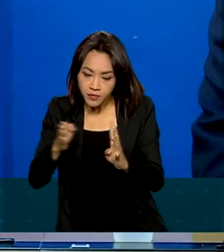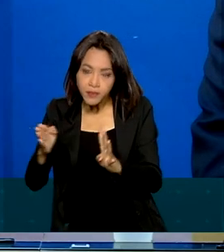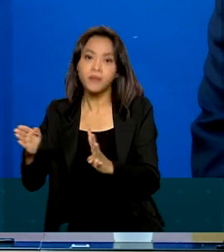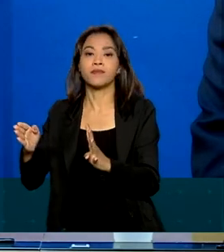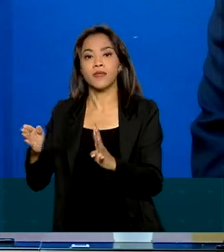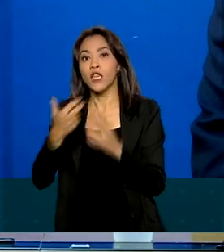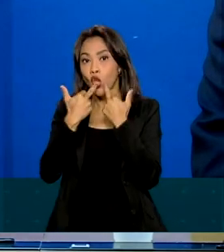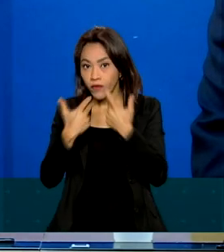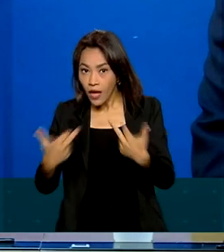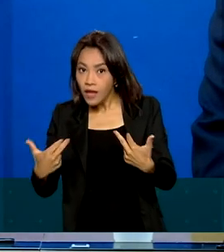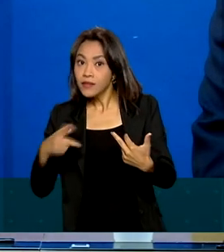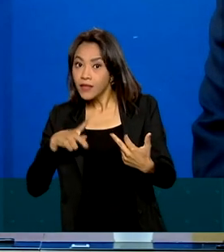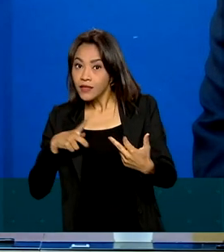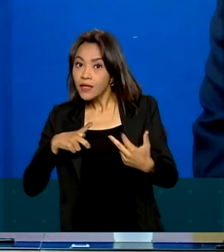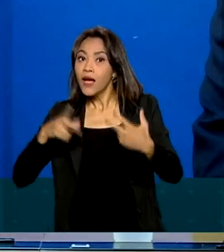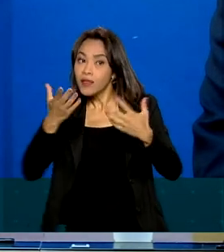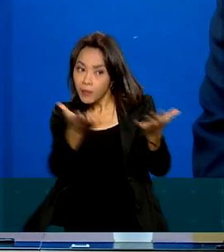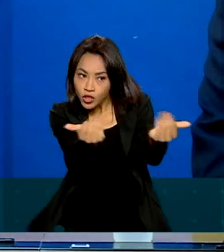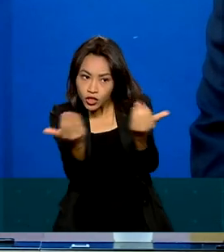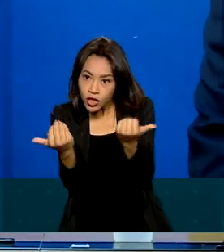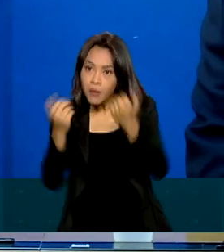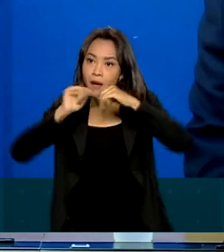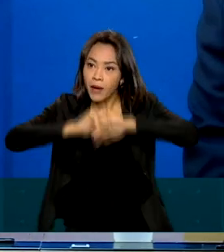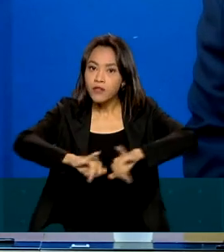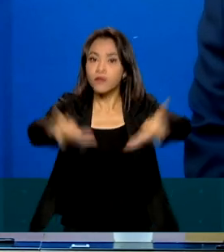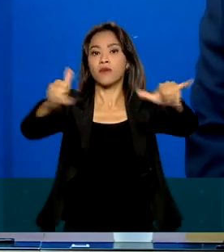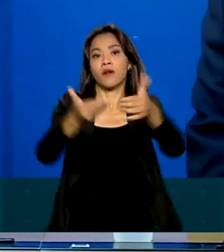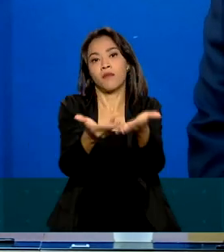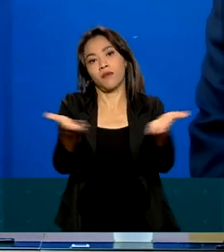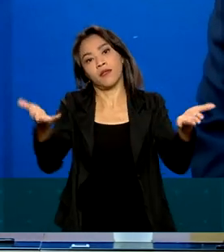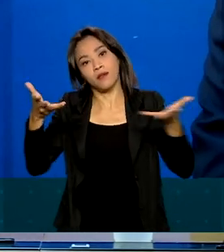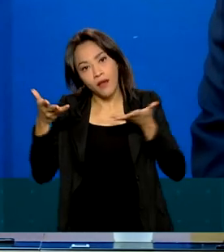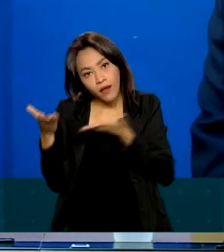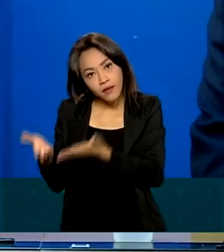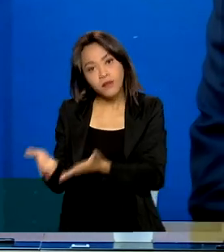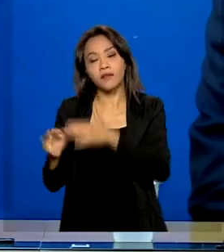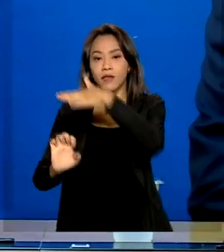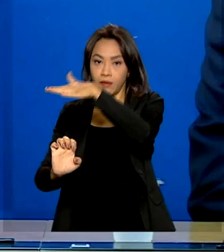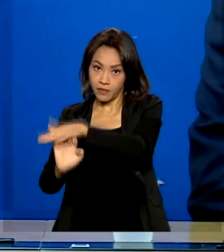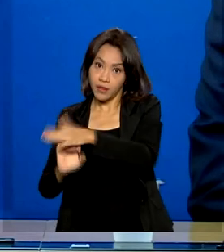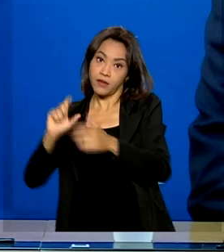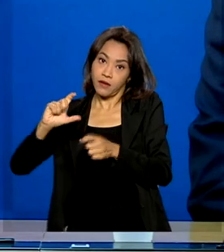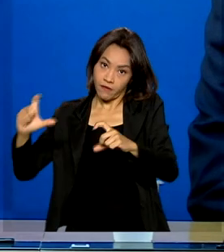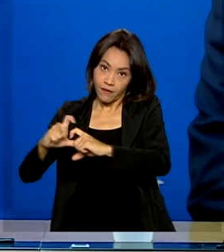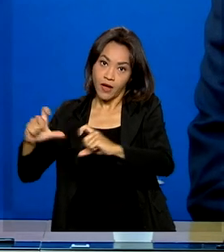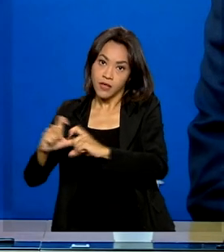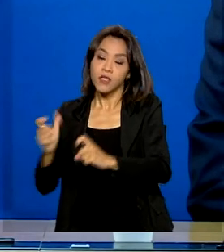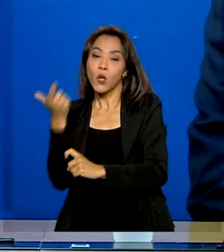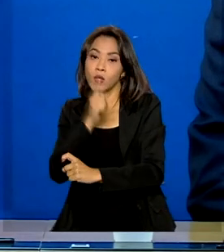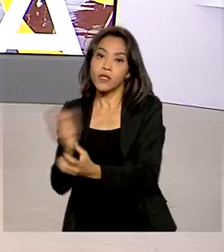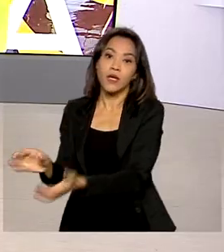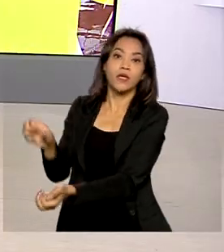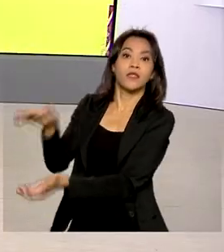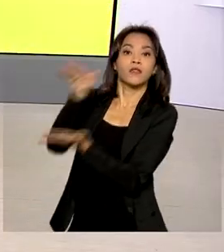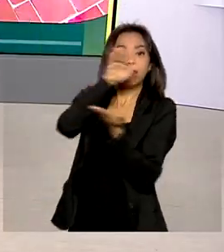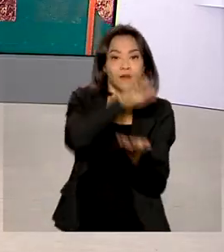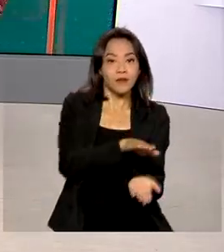ou for tendo novidades, a gente informa a todos os senhores, mas isso é o que a empresa consegue disponibilizar para o mês de janeiro.